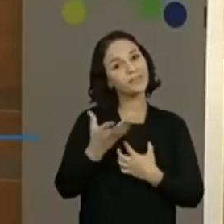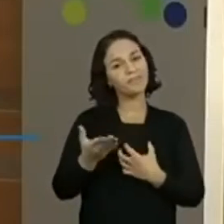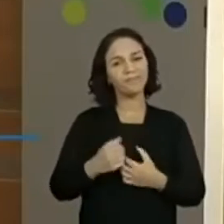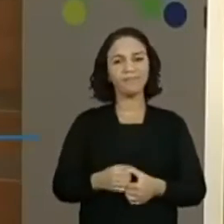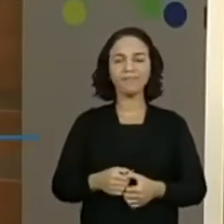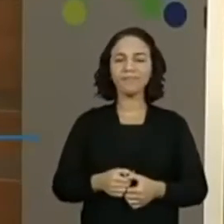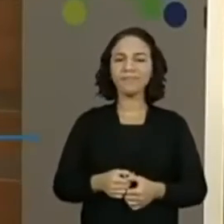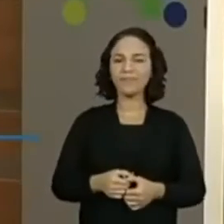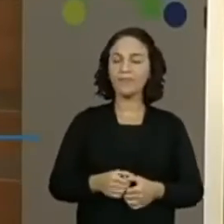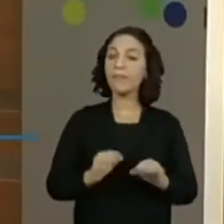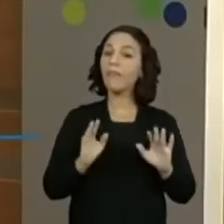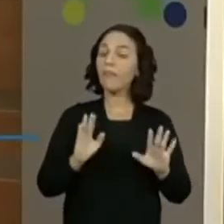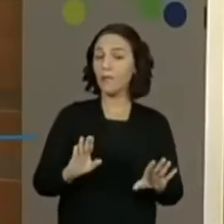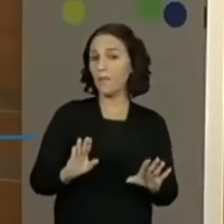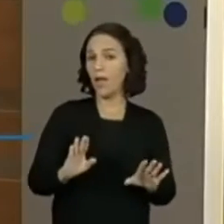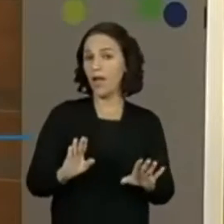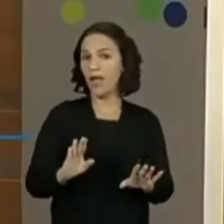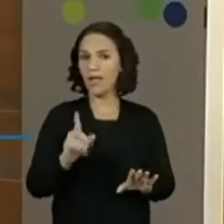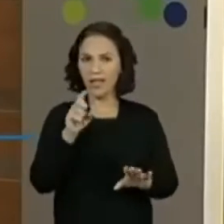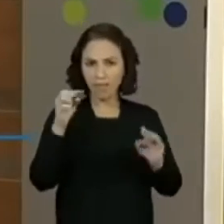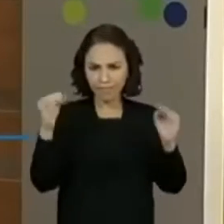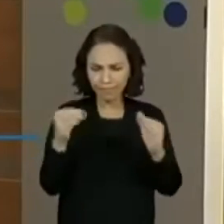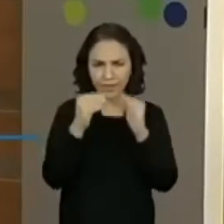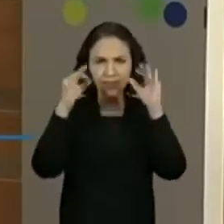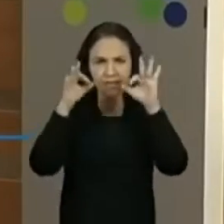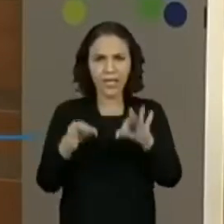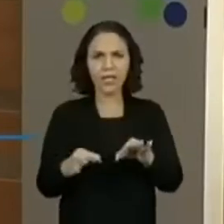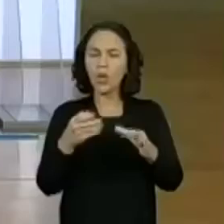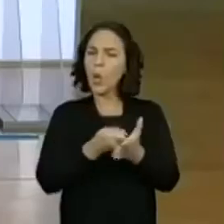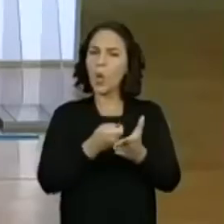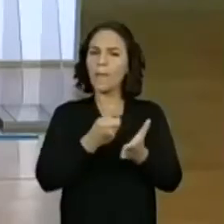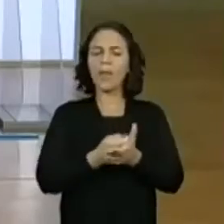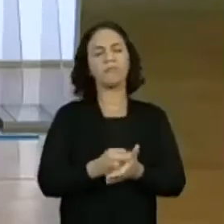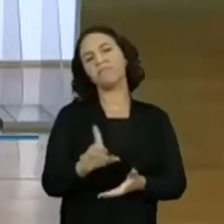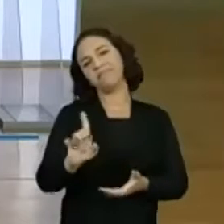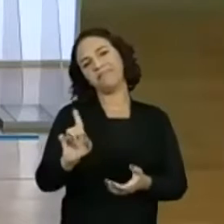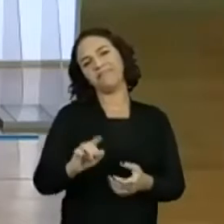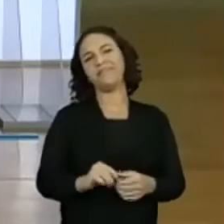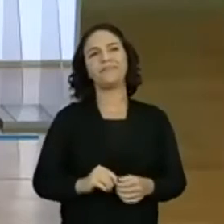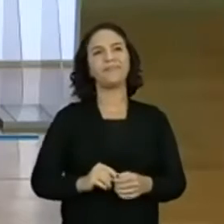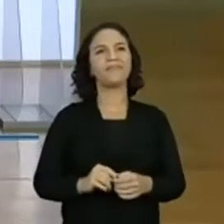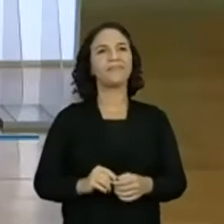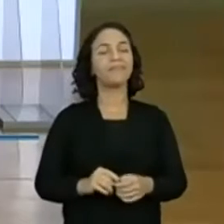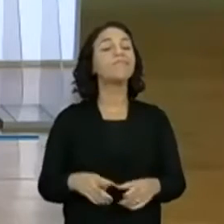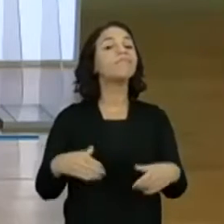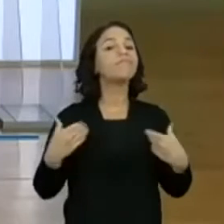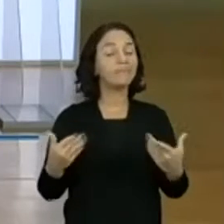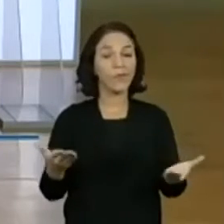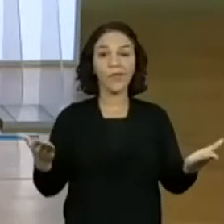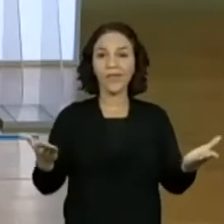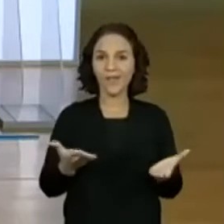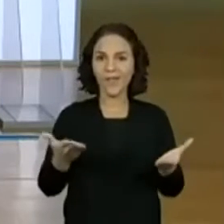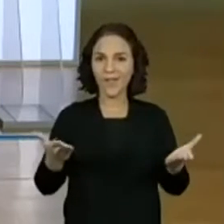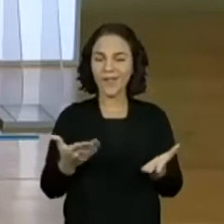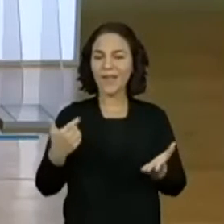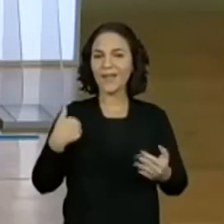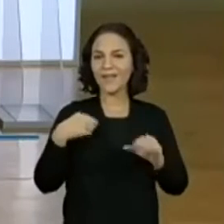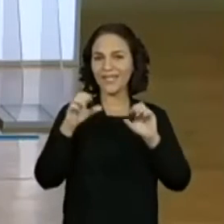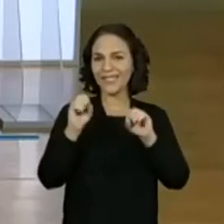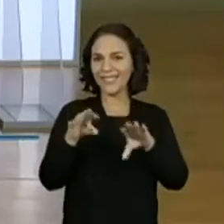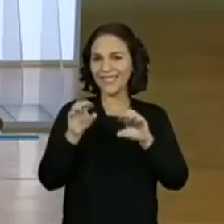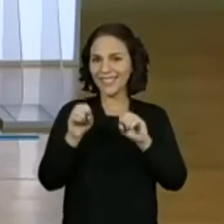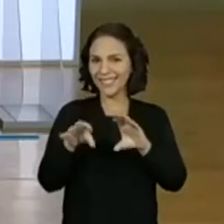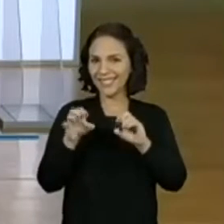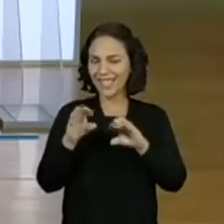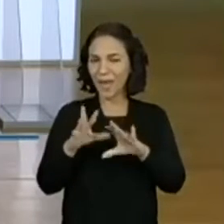Então, não quer dizer que será a quantidade exata. E aí, eu gostaria, neste momento, de ensinar para vocês